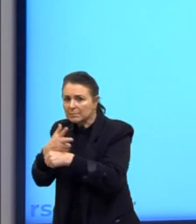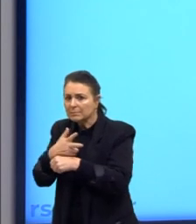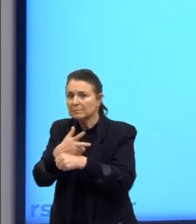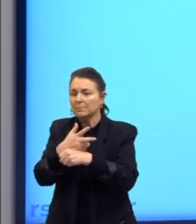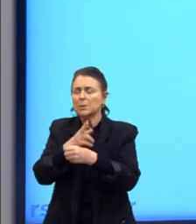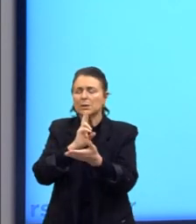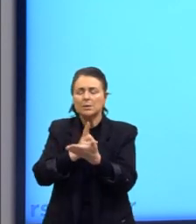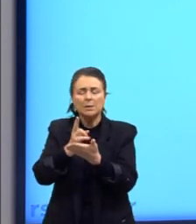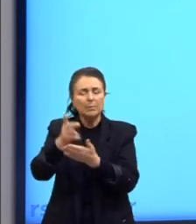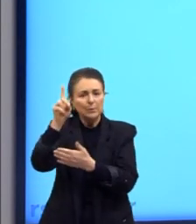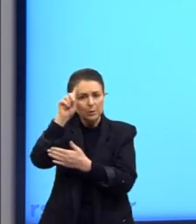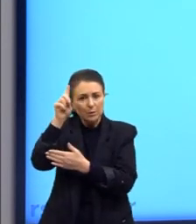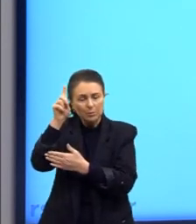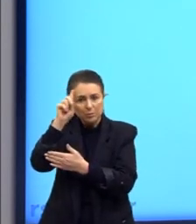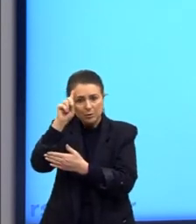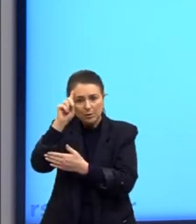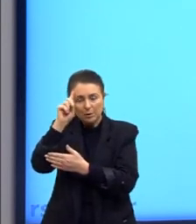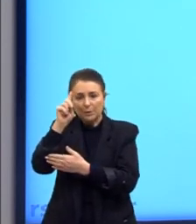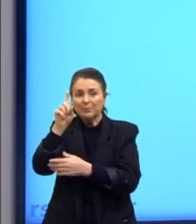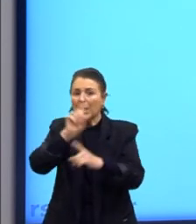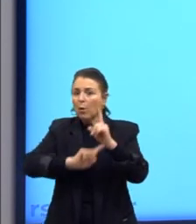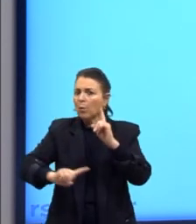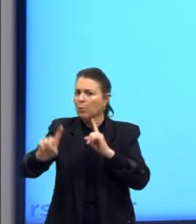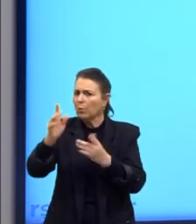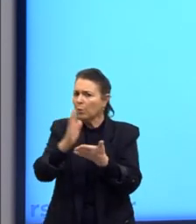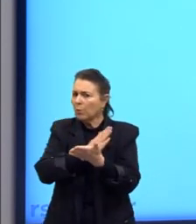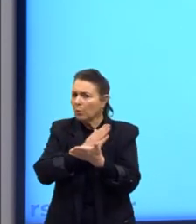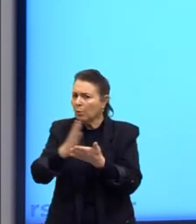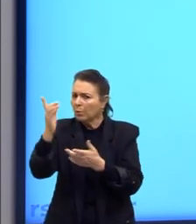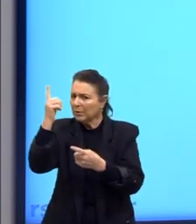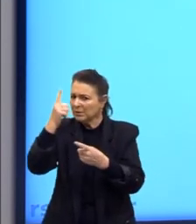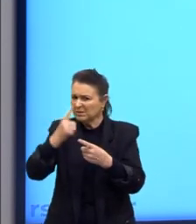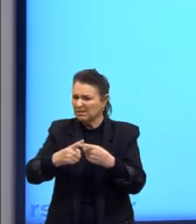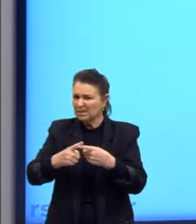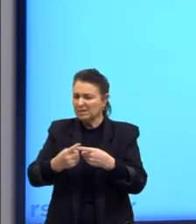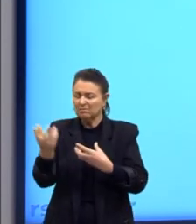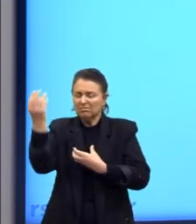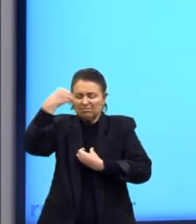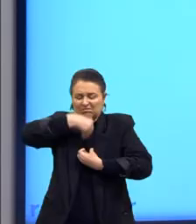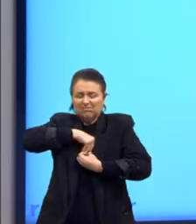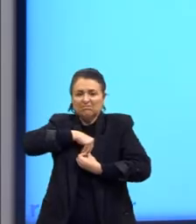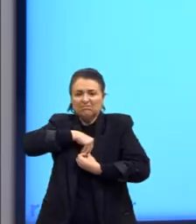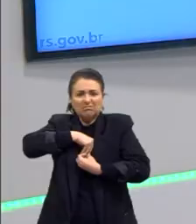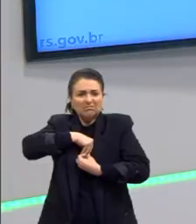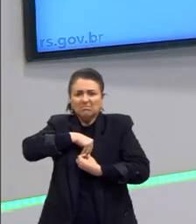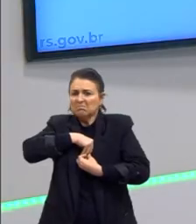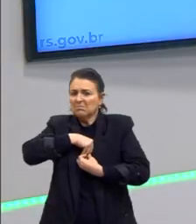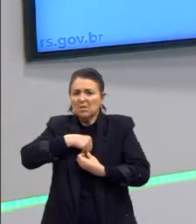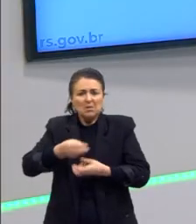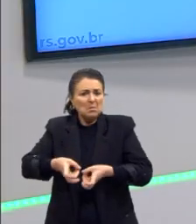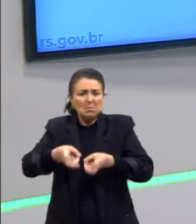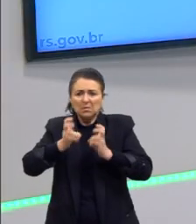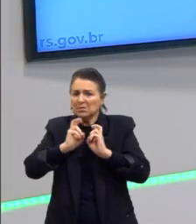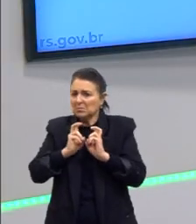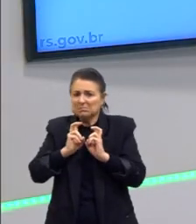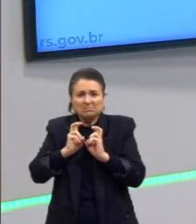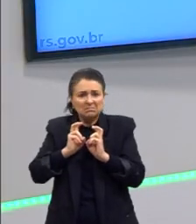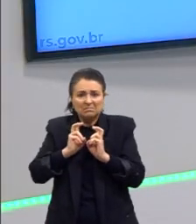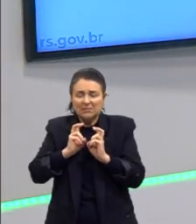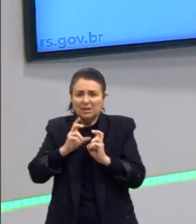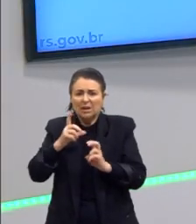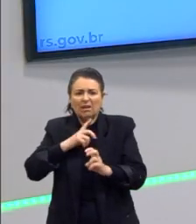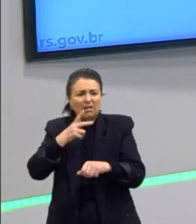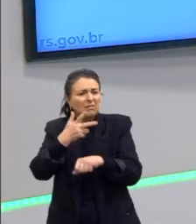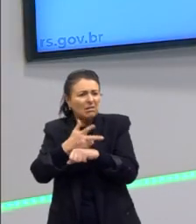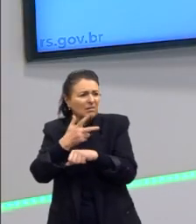vigilância. E, em certos casos, nós já interiorizamos tanto que nós fizemos questão, ah, mas está